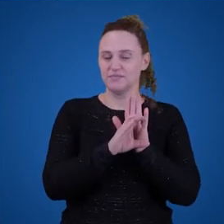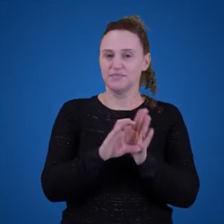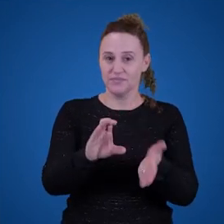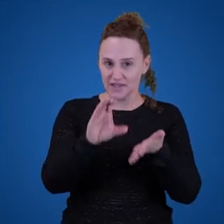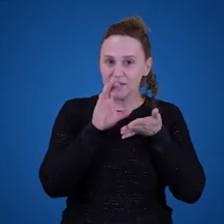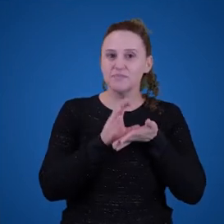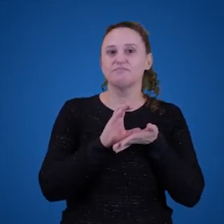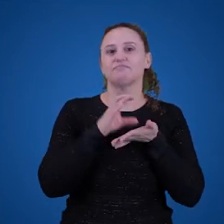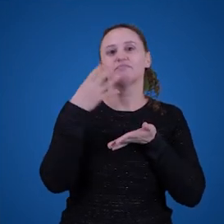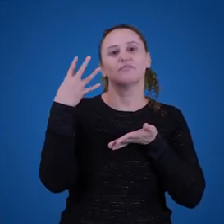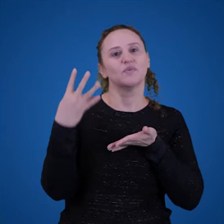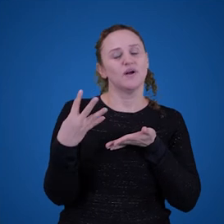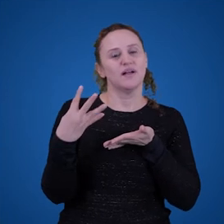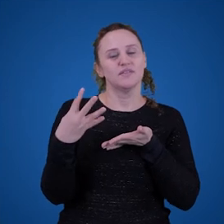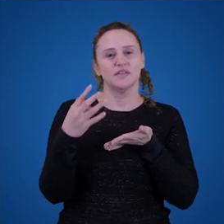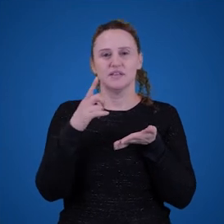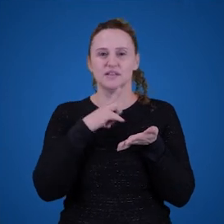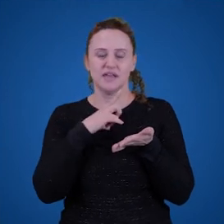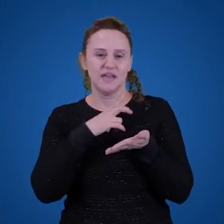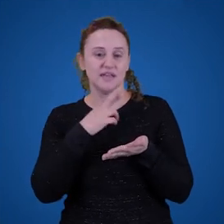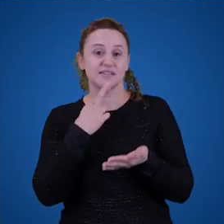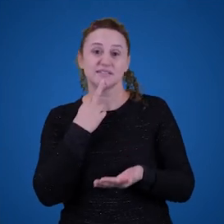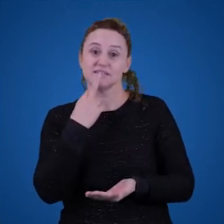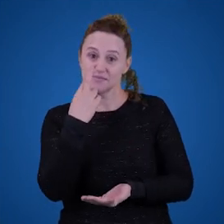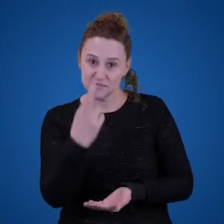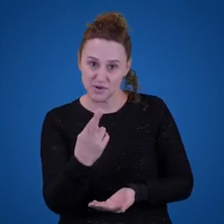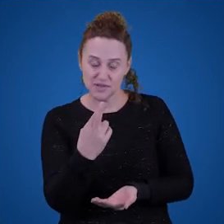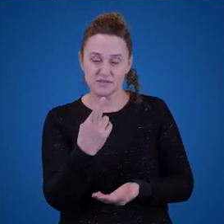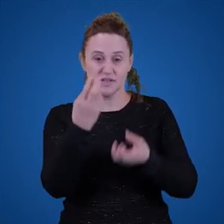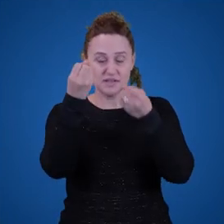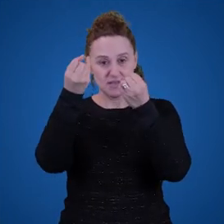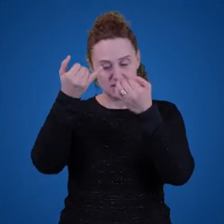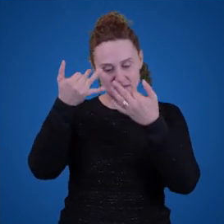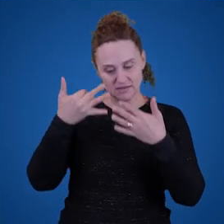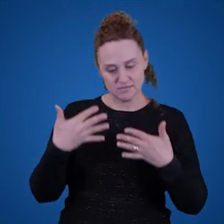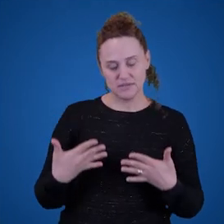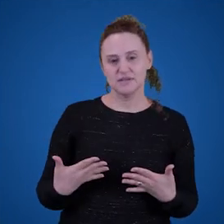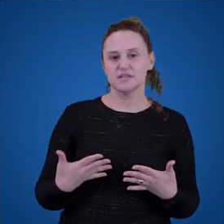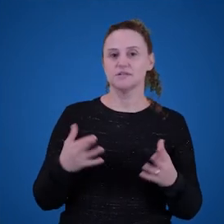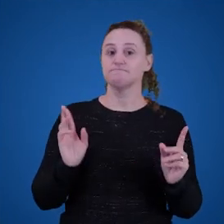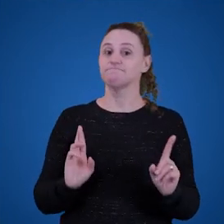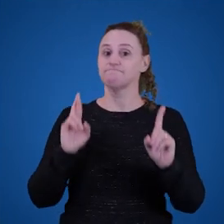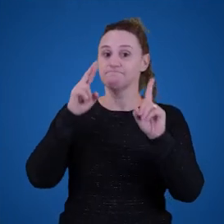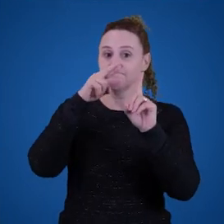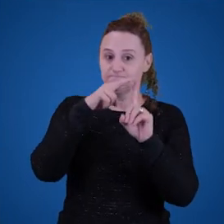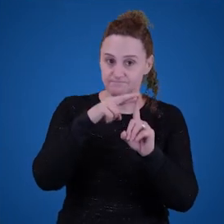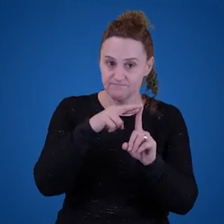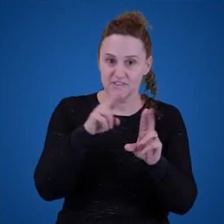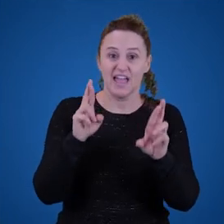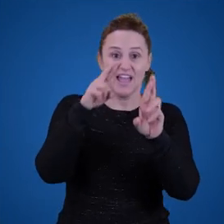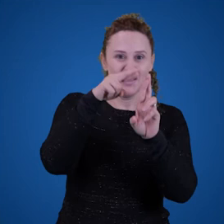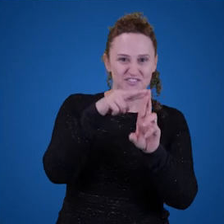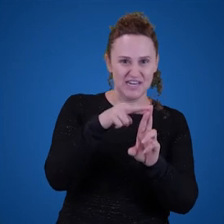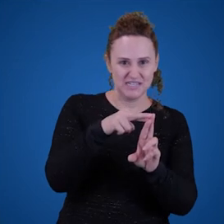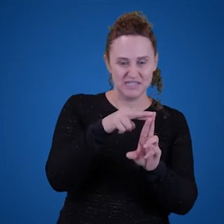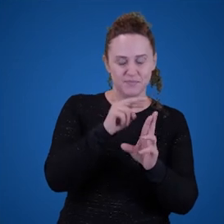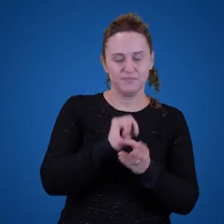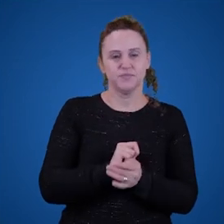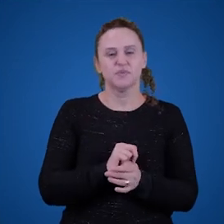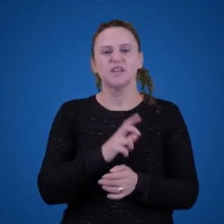do mecanismo da referência. Mas tenham em mente que o problema da referência e o problema do significado são coisas